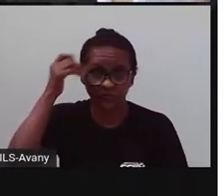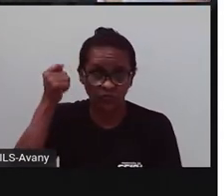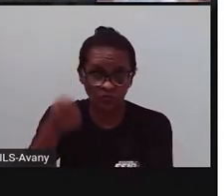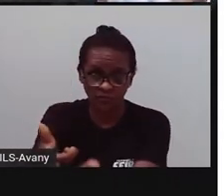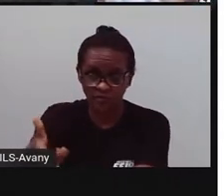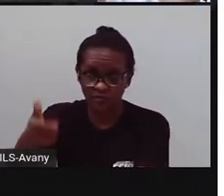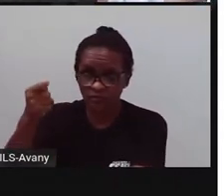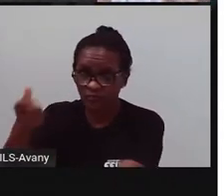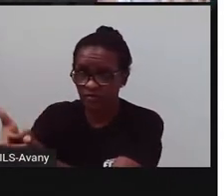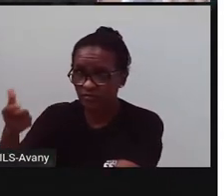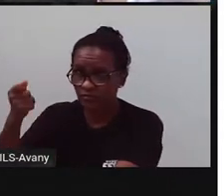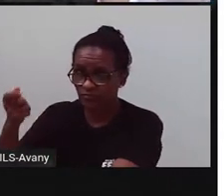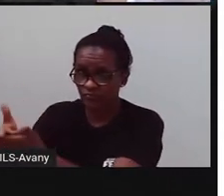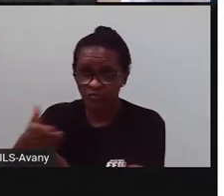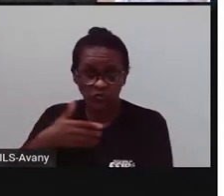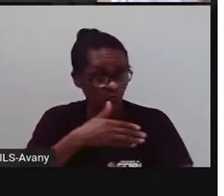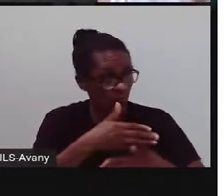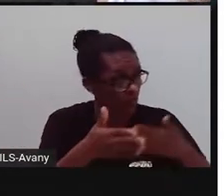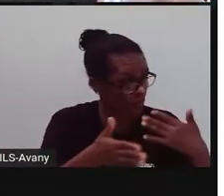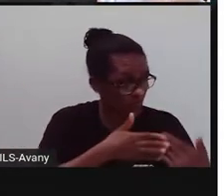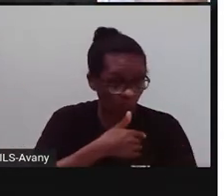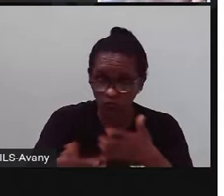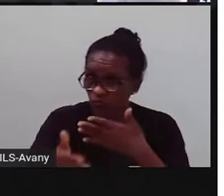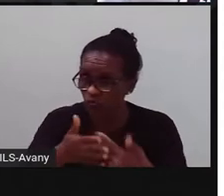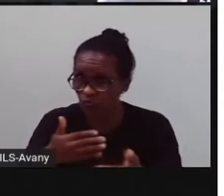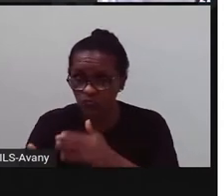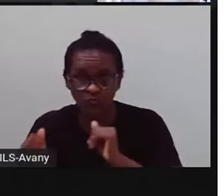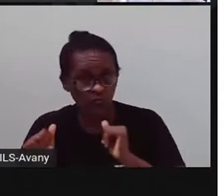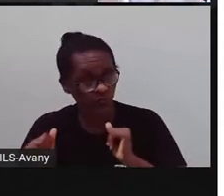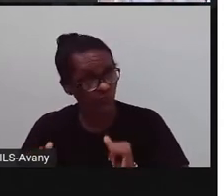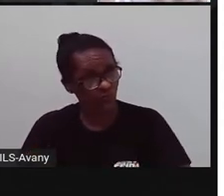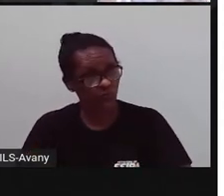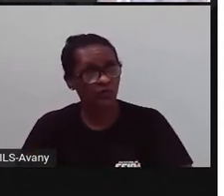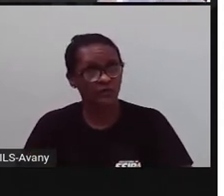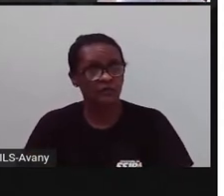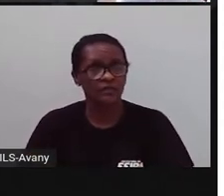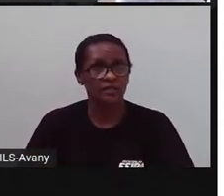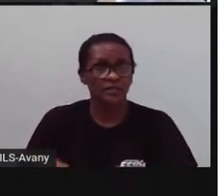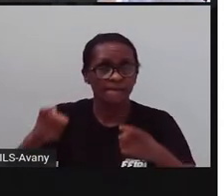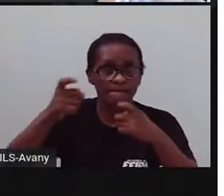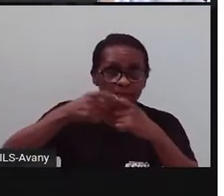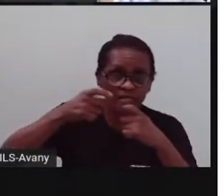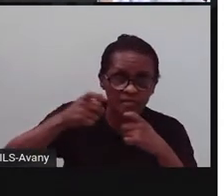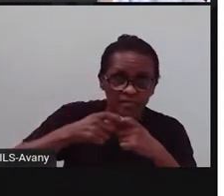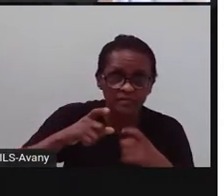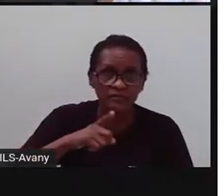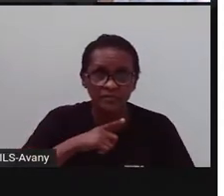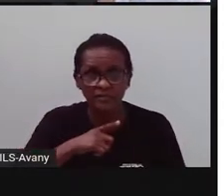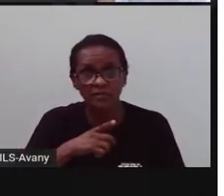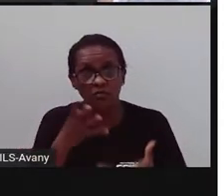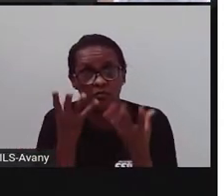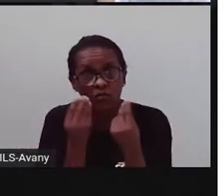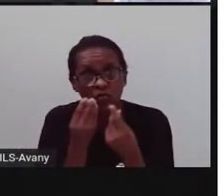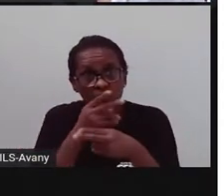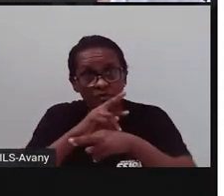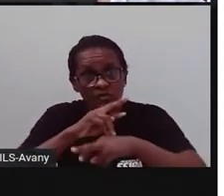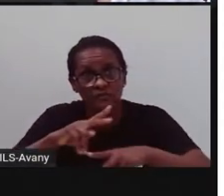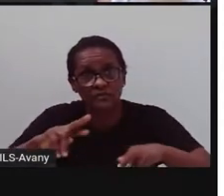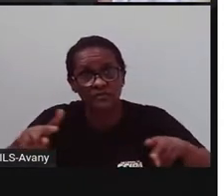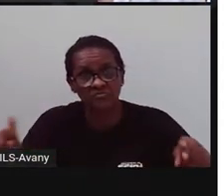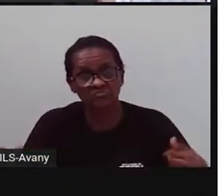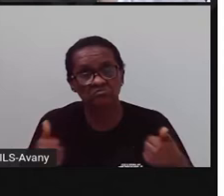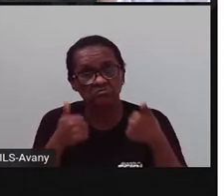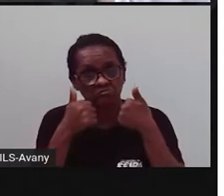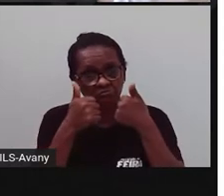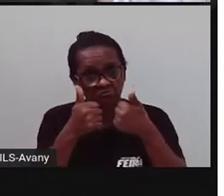até óticas, dentista, né? Clínicas de atendimento médico, né? Então, tem bairros que são